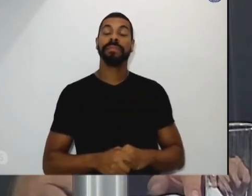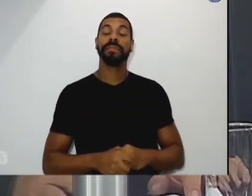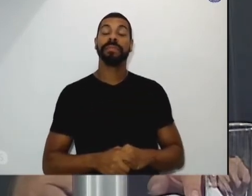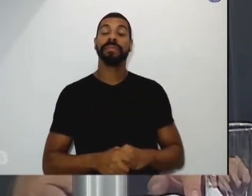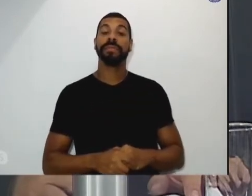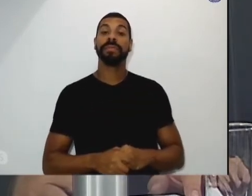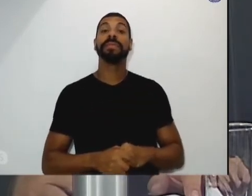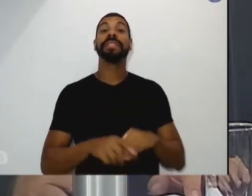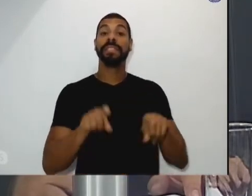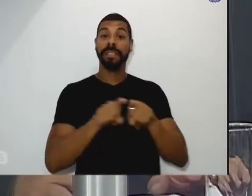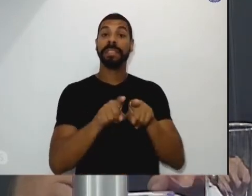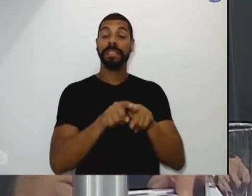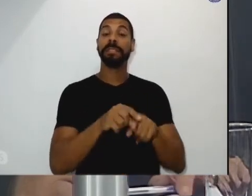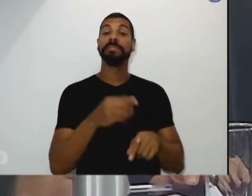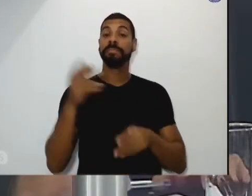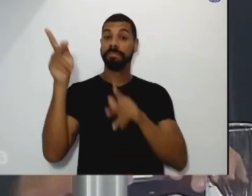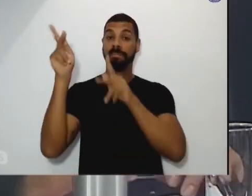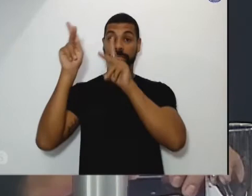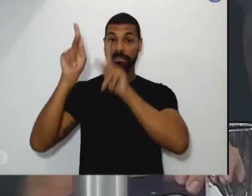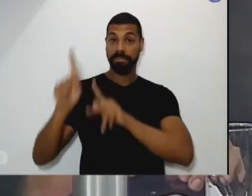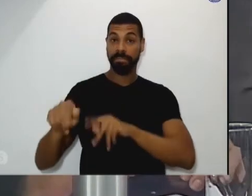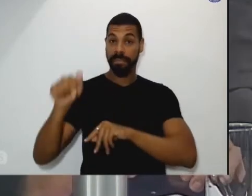sua presença aqui nessa audiência pública